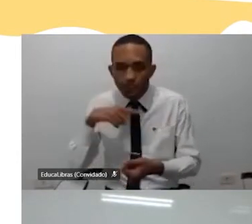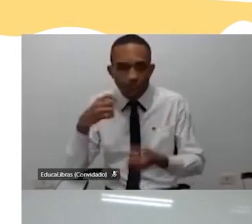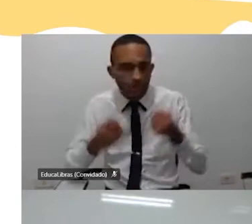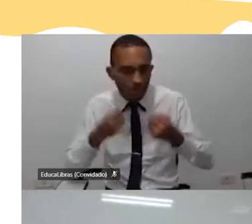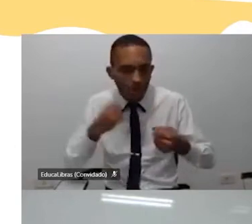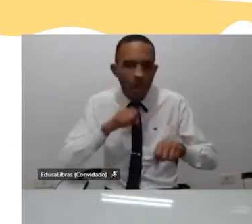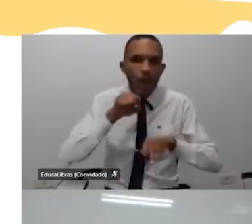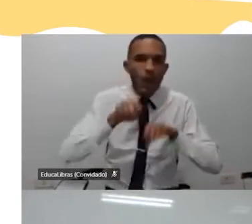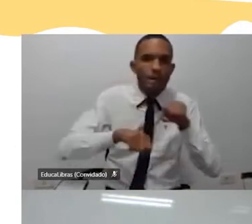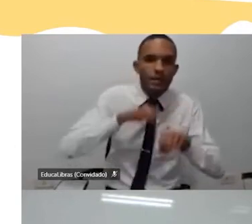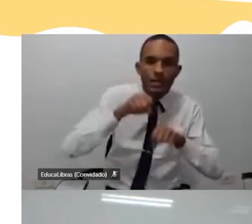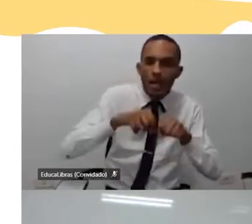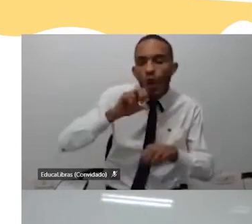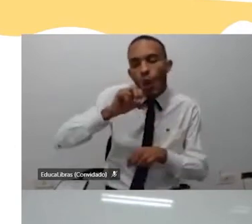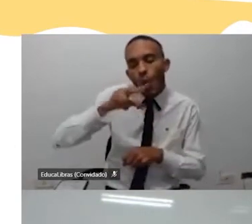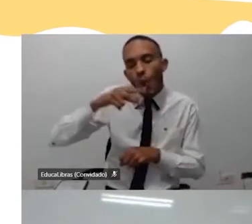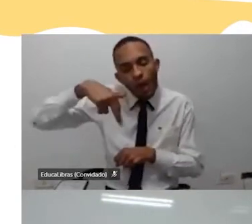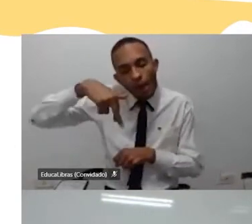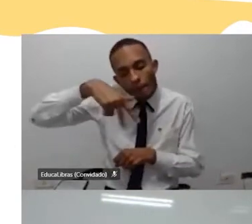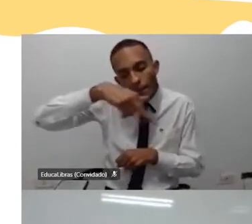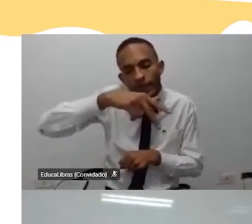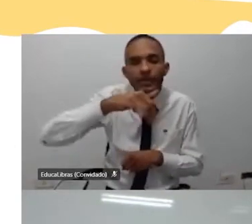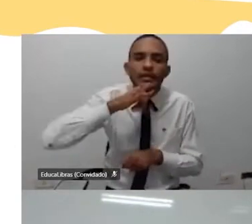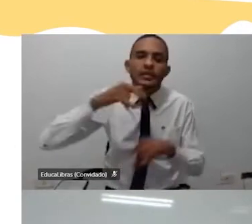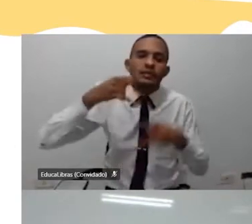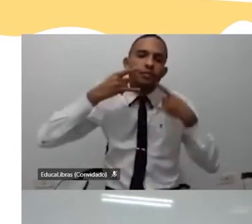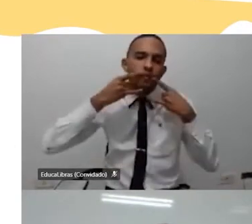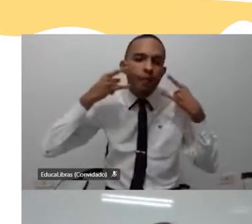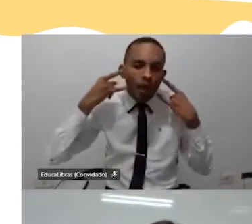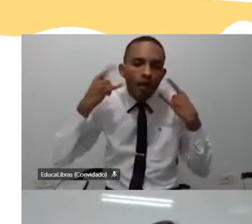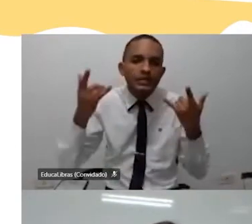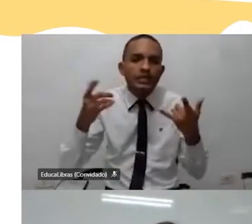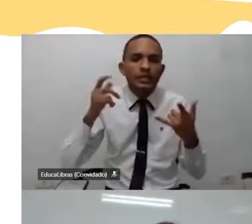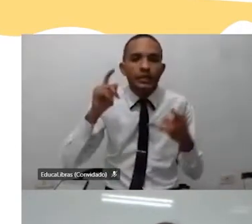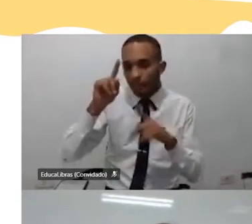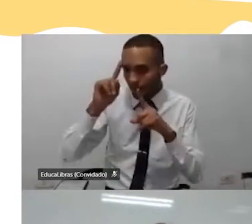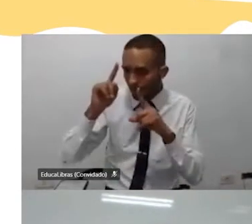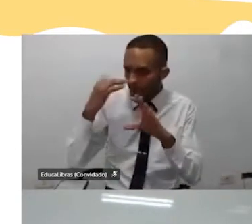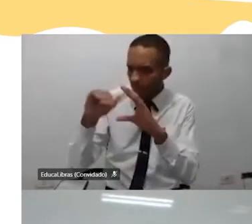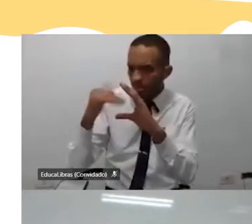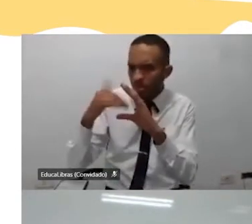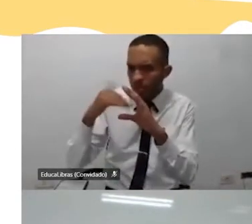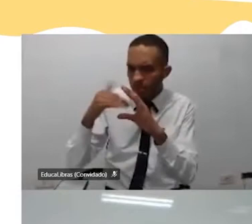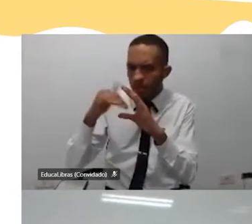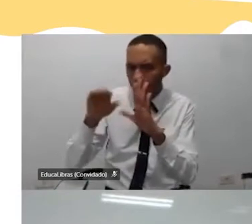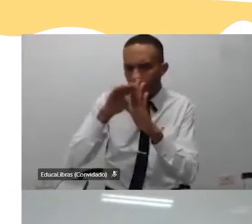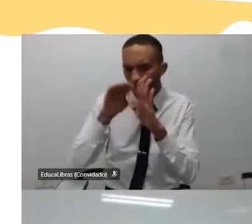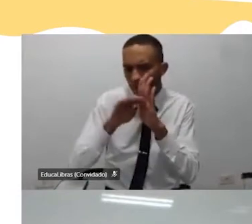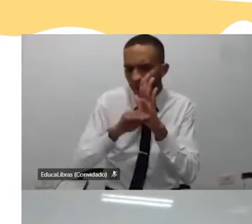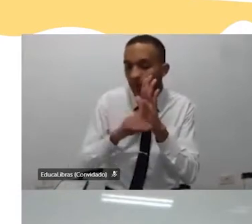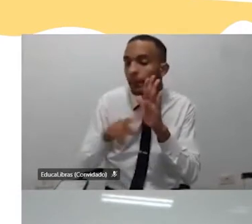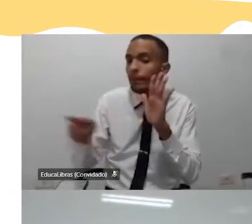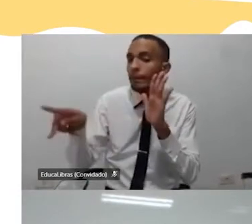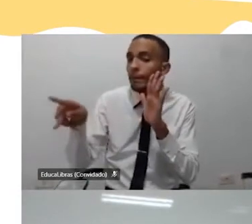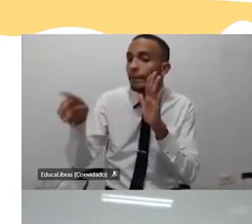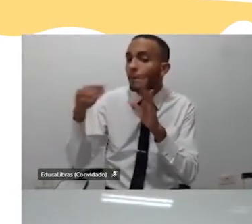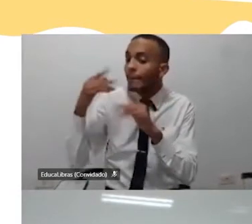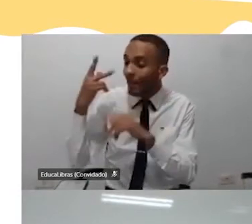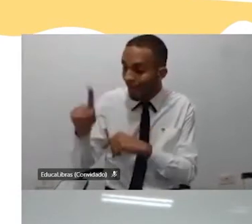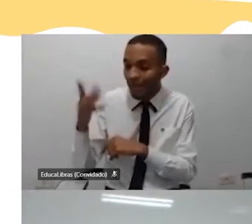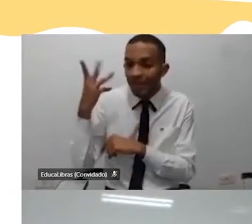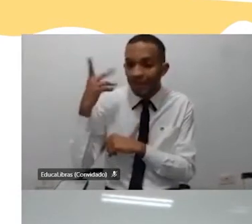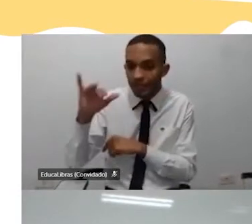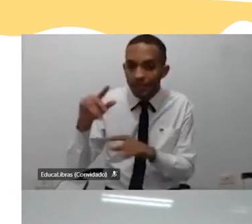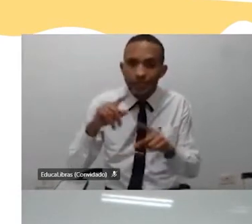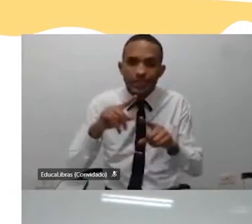bicicleta, quem ia a pé, ia com a máscara, eles mandaram essas orientações para as crianças e que eles